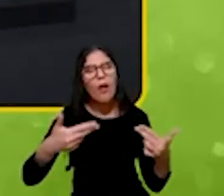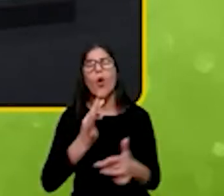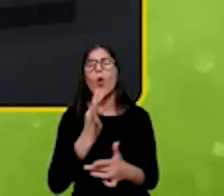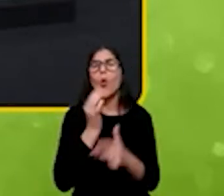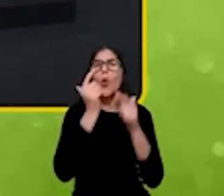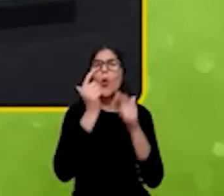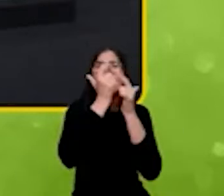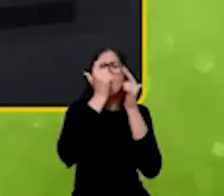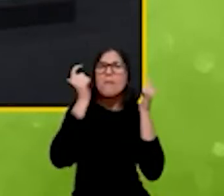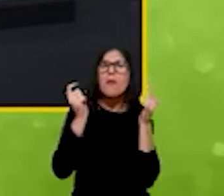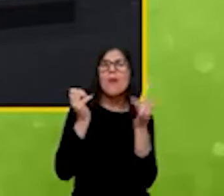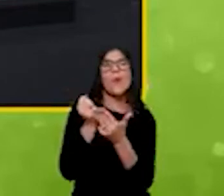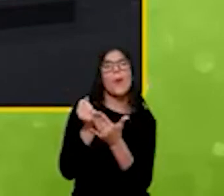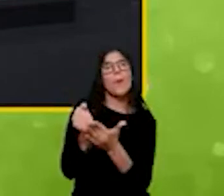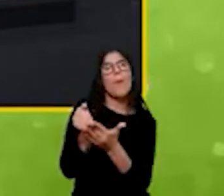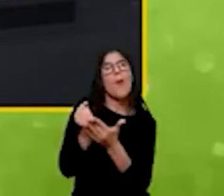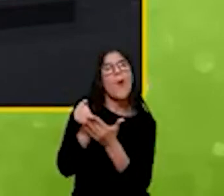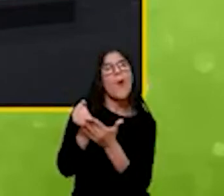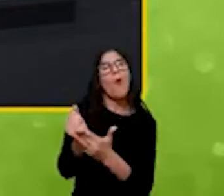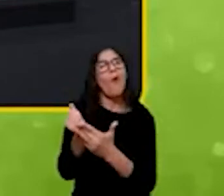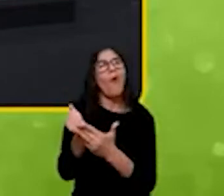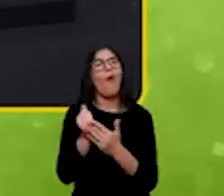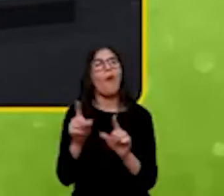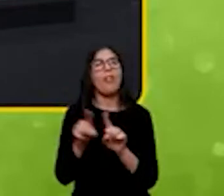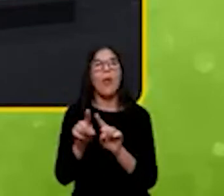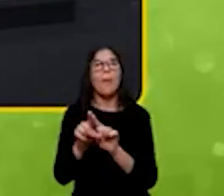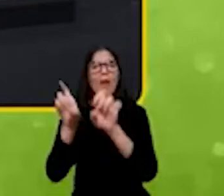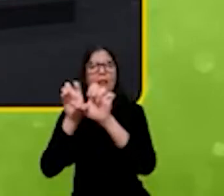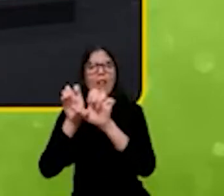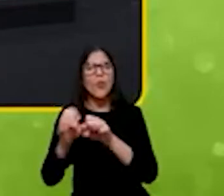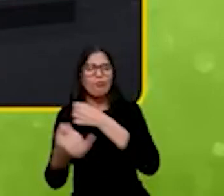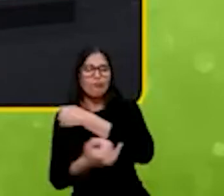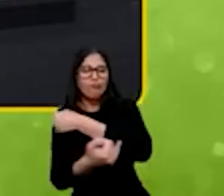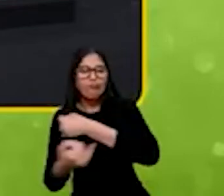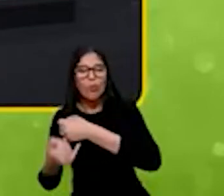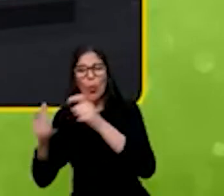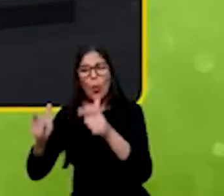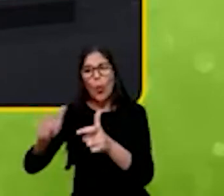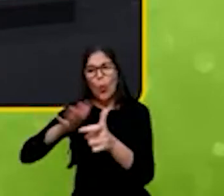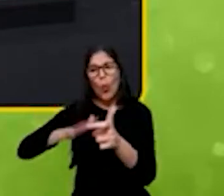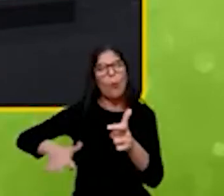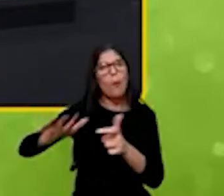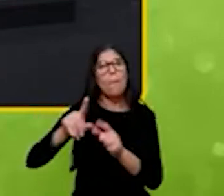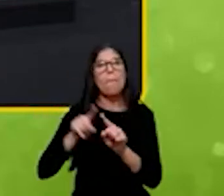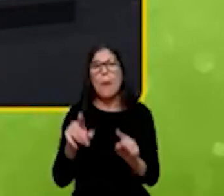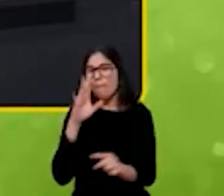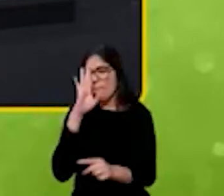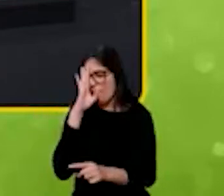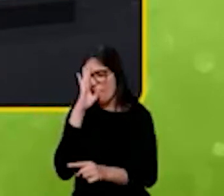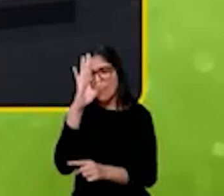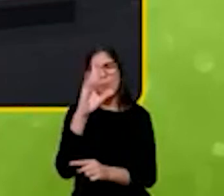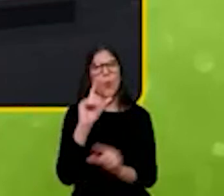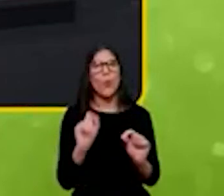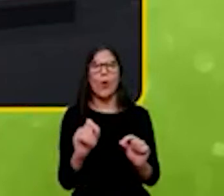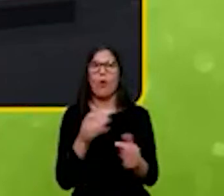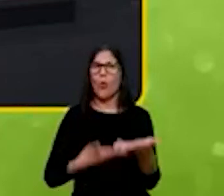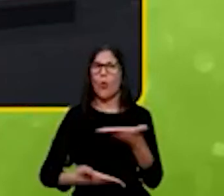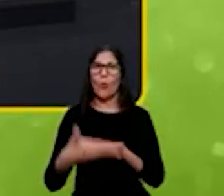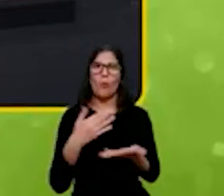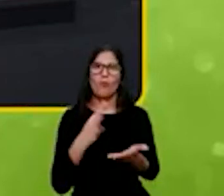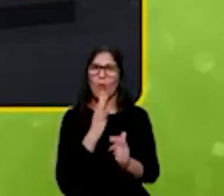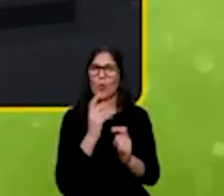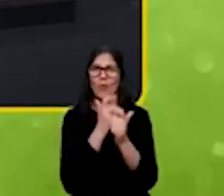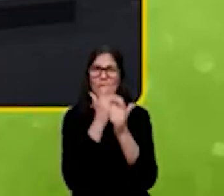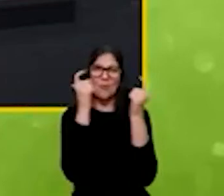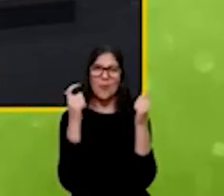dá mecanismos de infraestrutura física mas principalmente de compartilhamento de conhecimento e